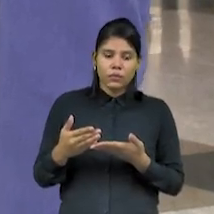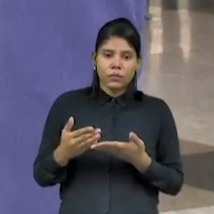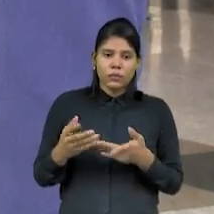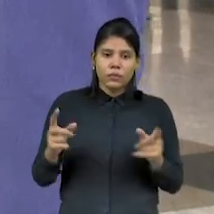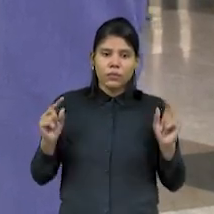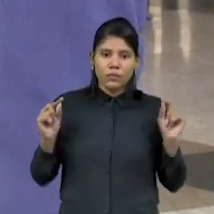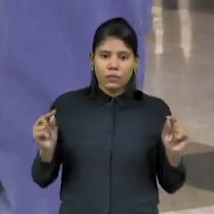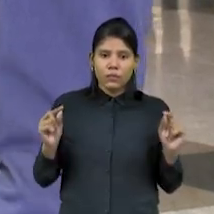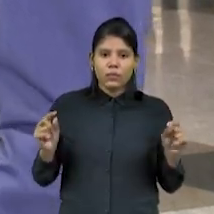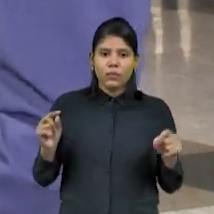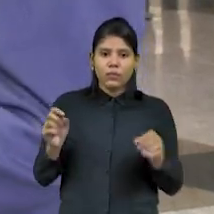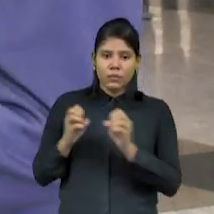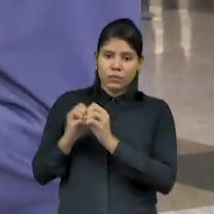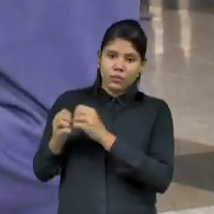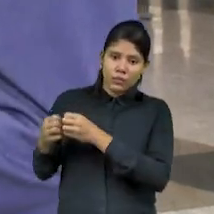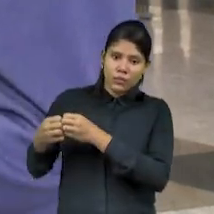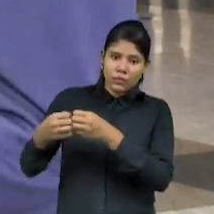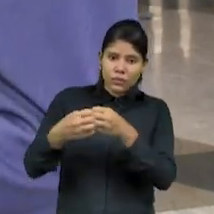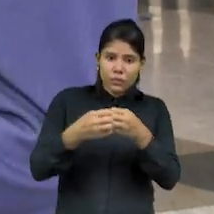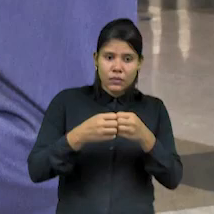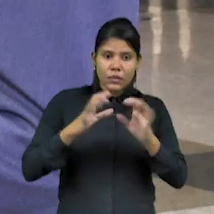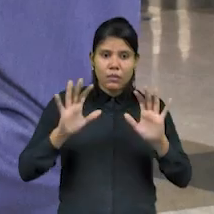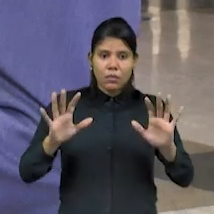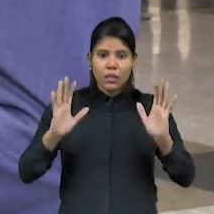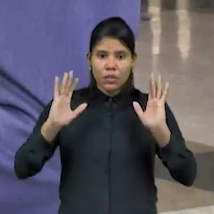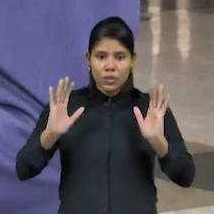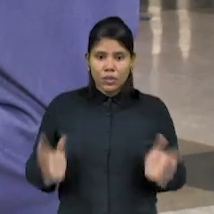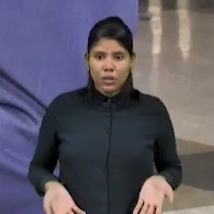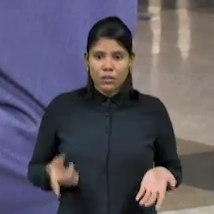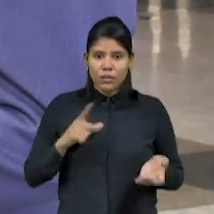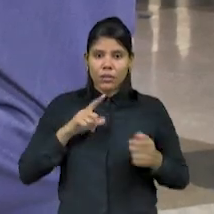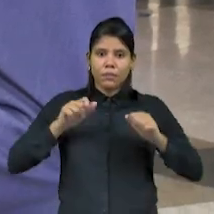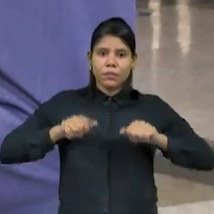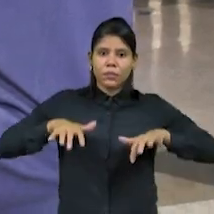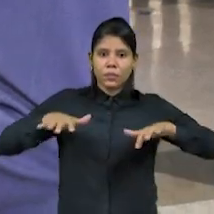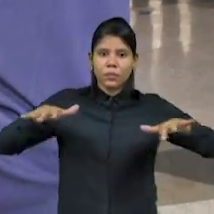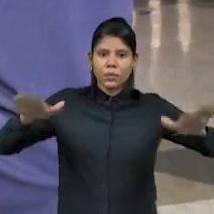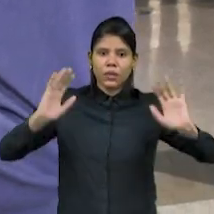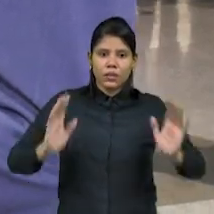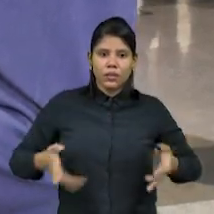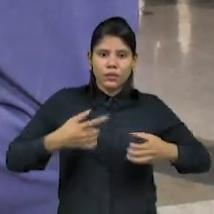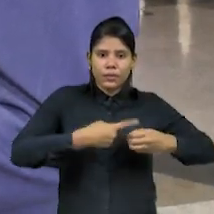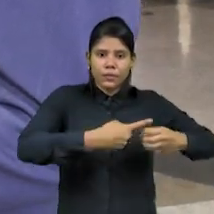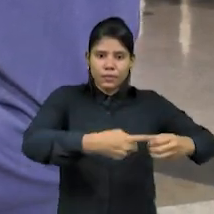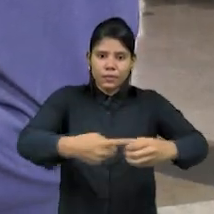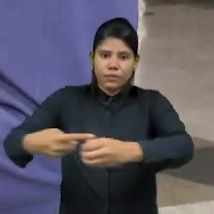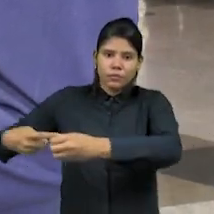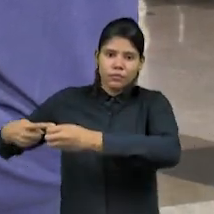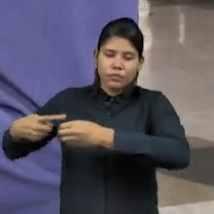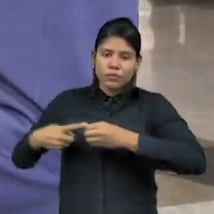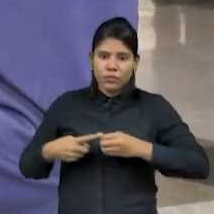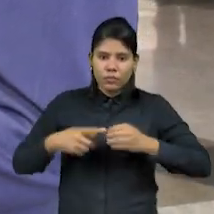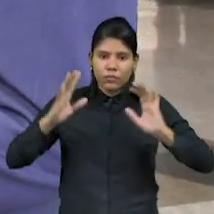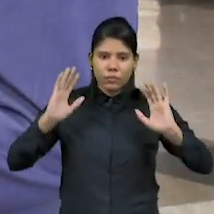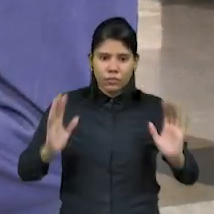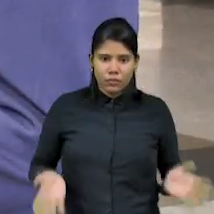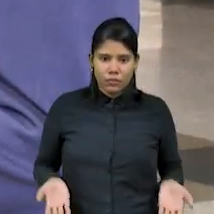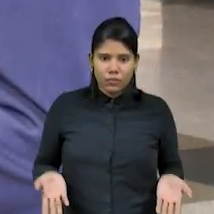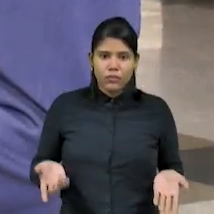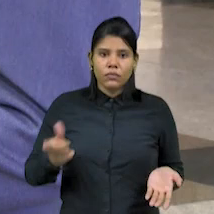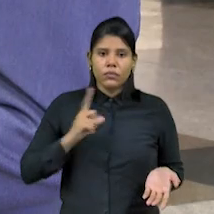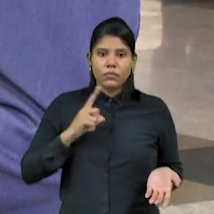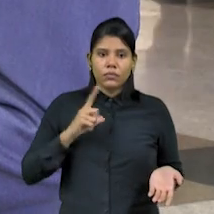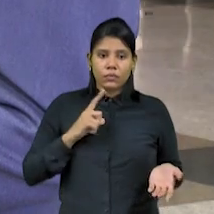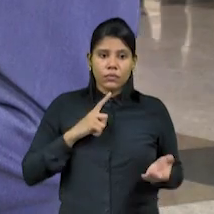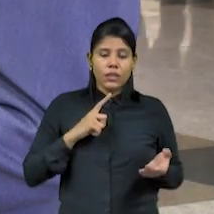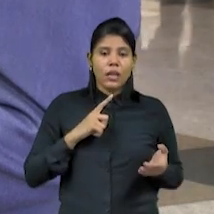ao redor da Assembleia, mas ele já ganhou uma proporção que já está chegando nos municípios, do interior do Ceará, outros bairros